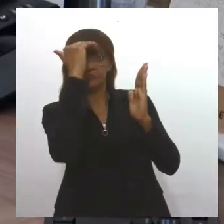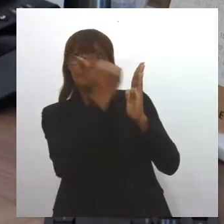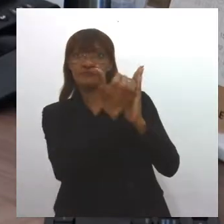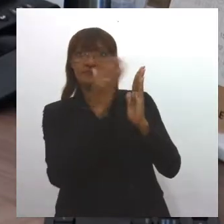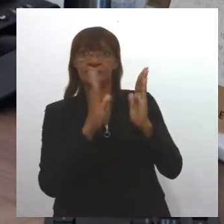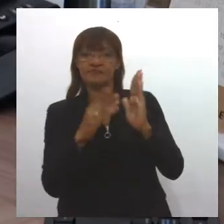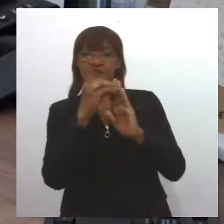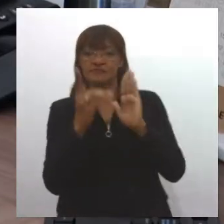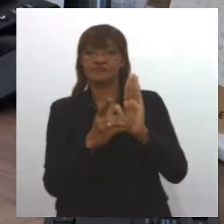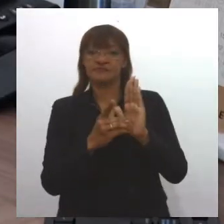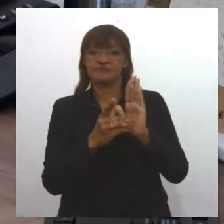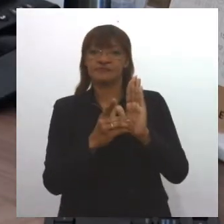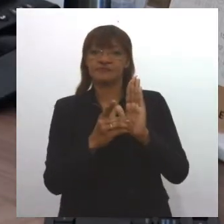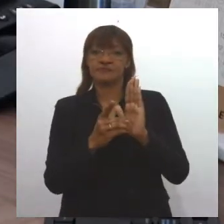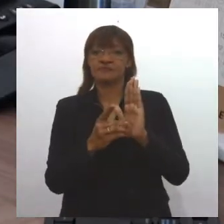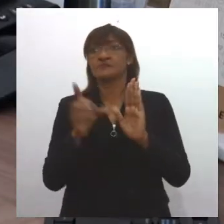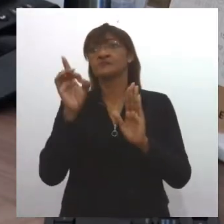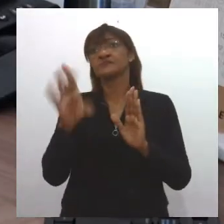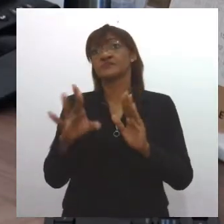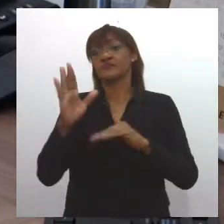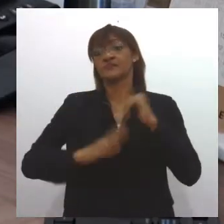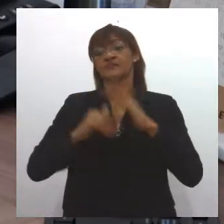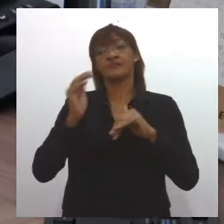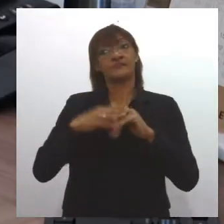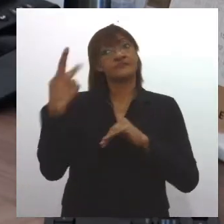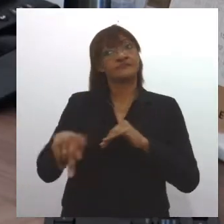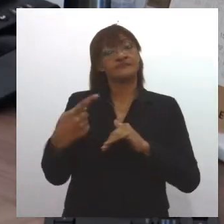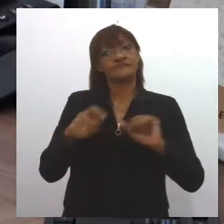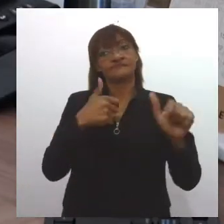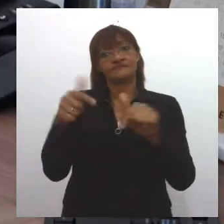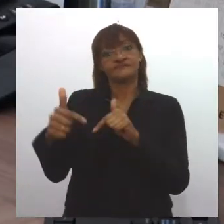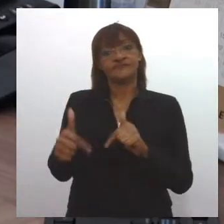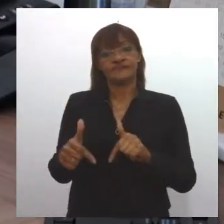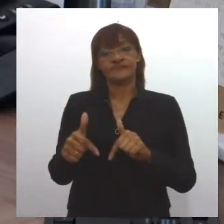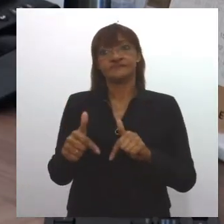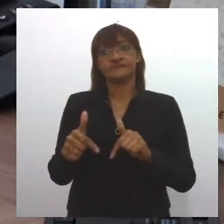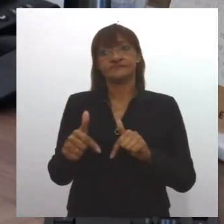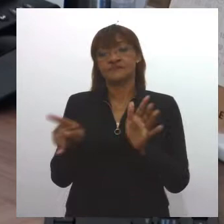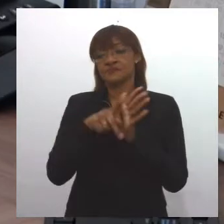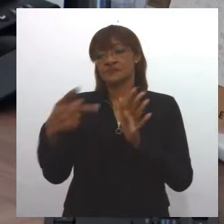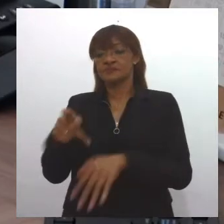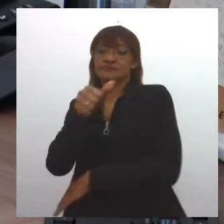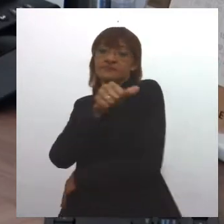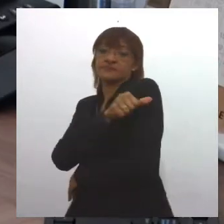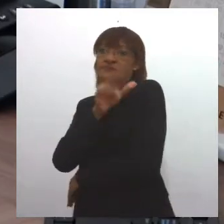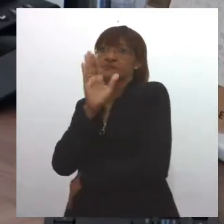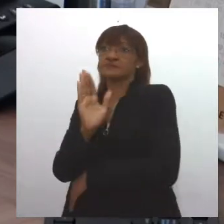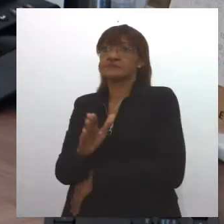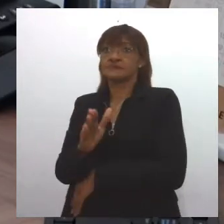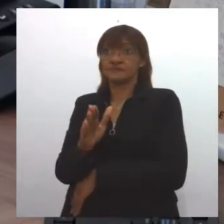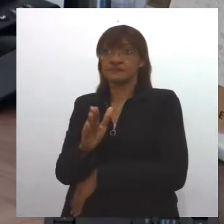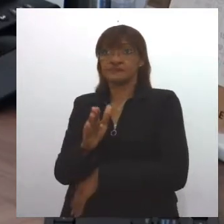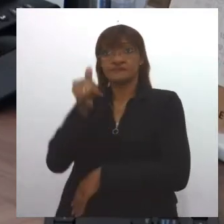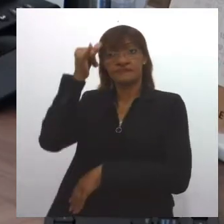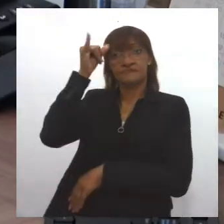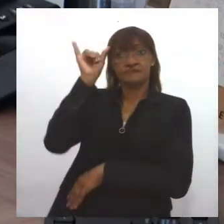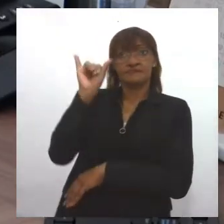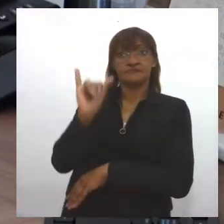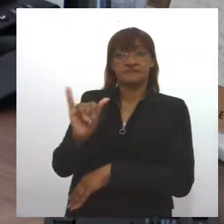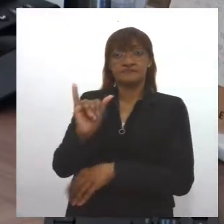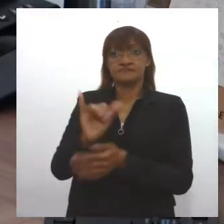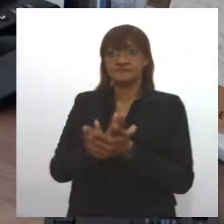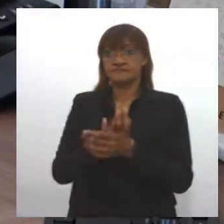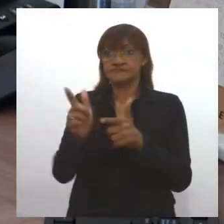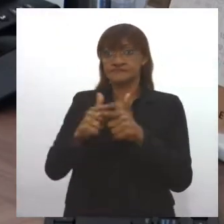ninguém a não ser dos profissionais que trabalham na área da educação e do próprio aluno justamente para preservar. E saíram